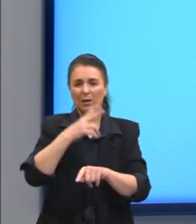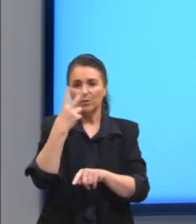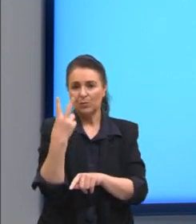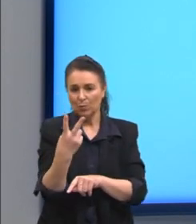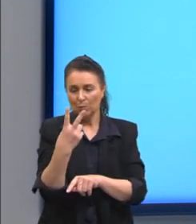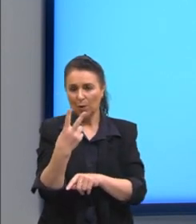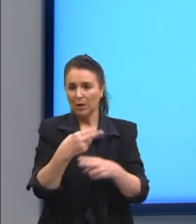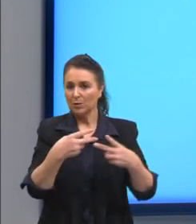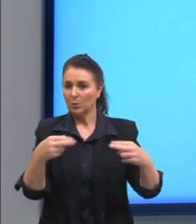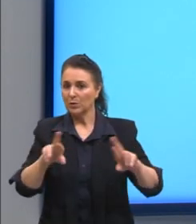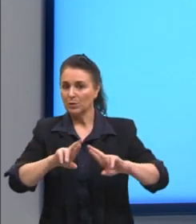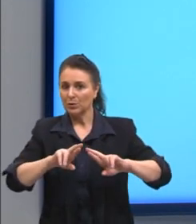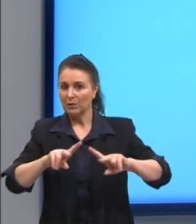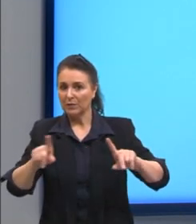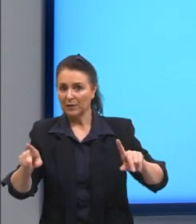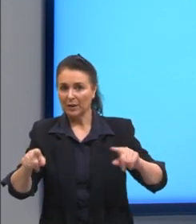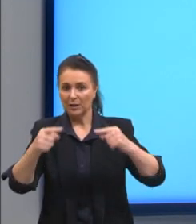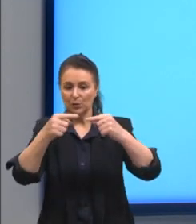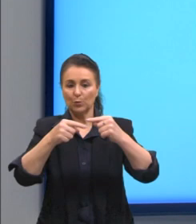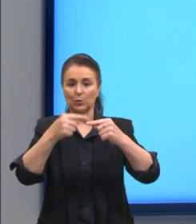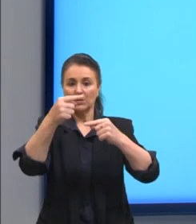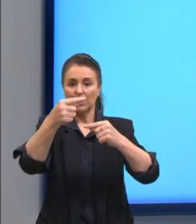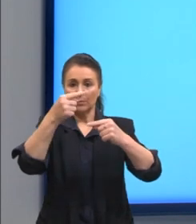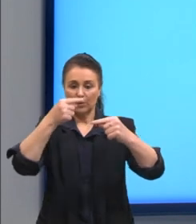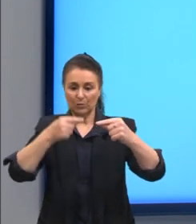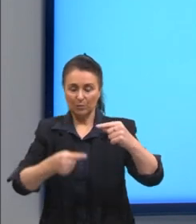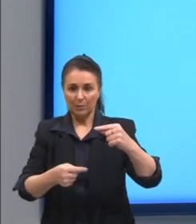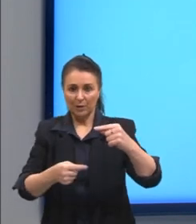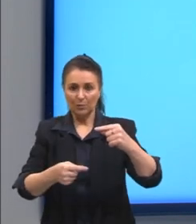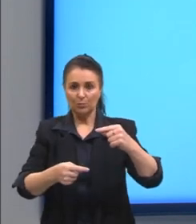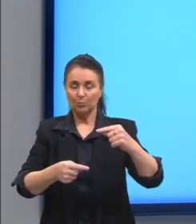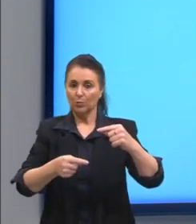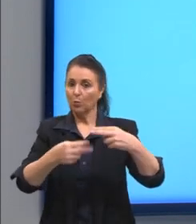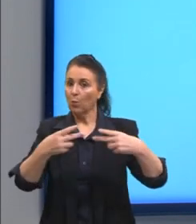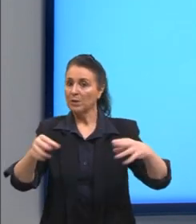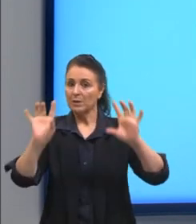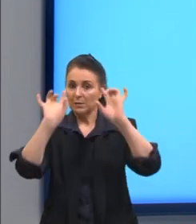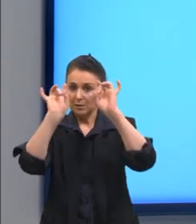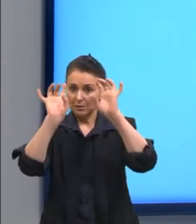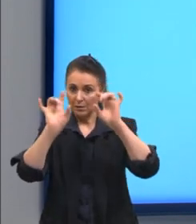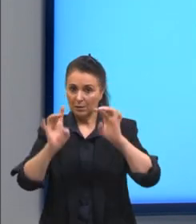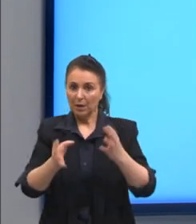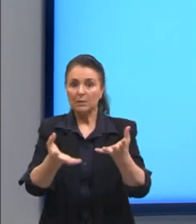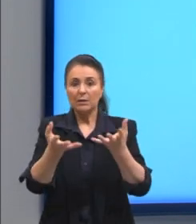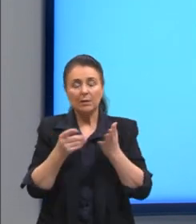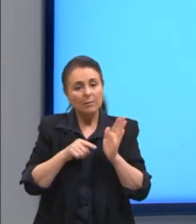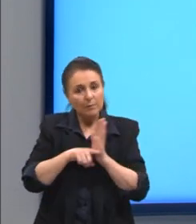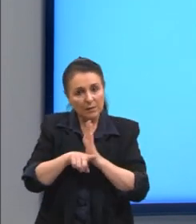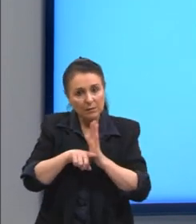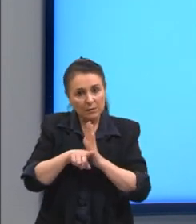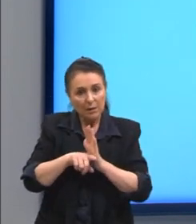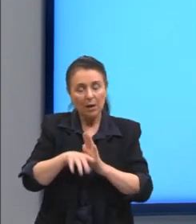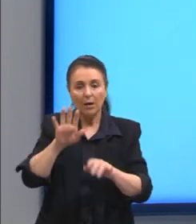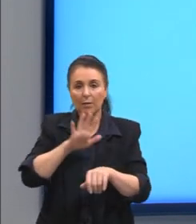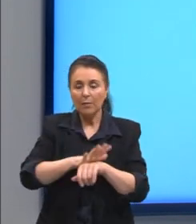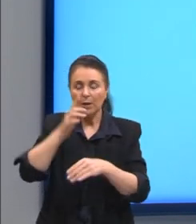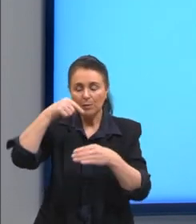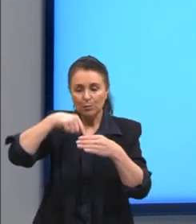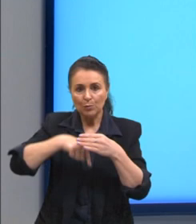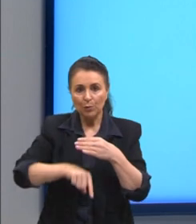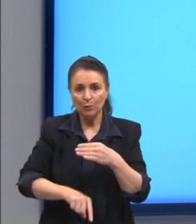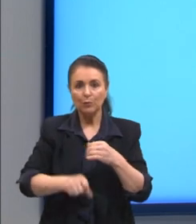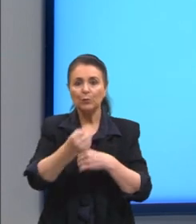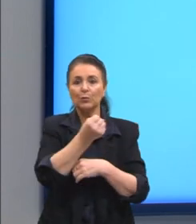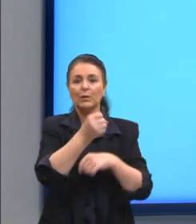casos este aqui de baixo também dois casos especiais caso vocês queiram pesquisar um pouco mais sobre os